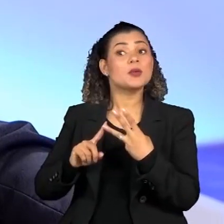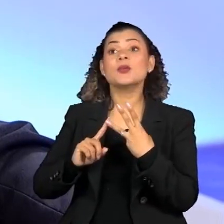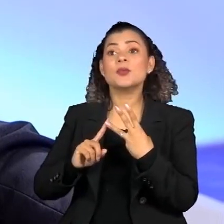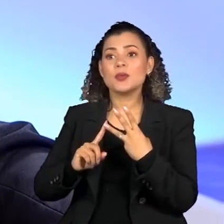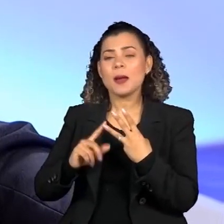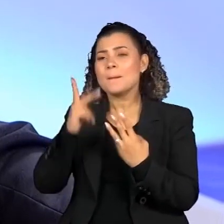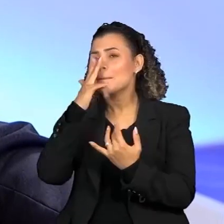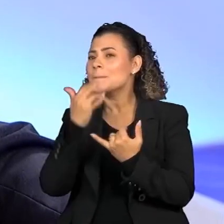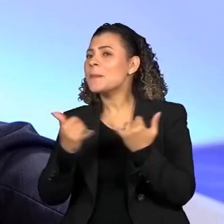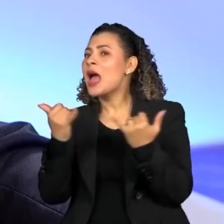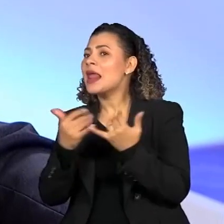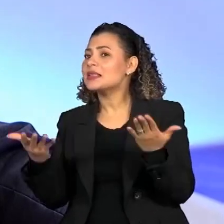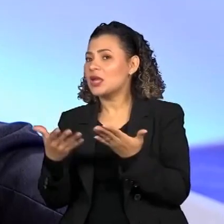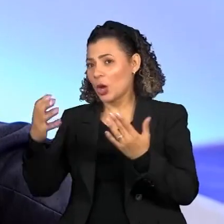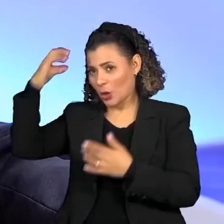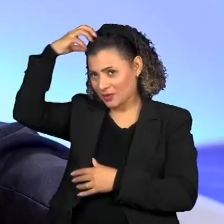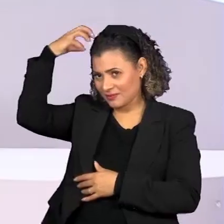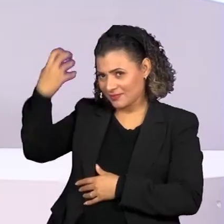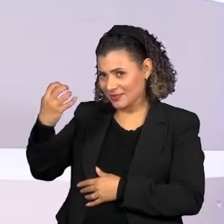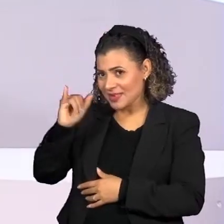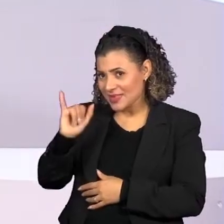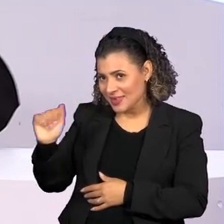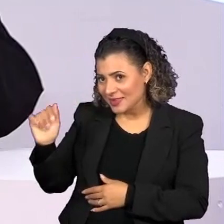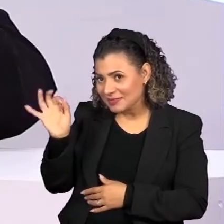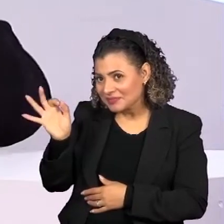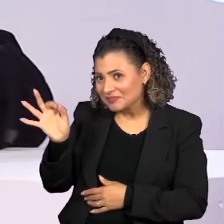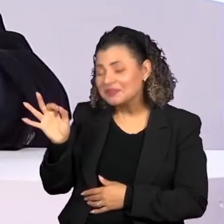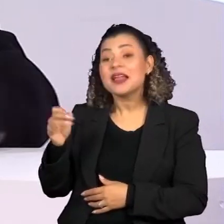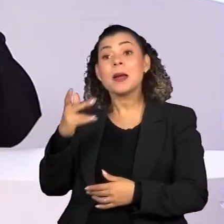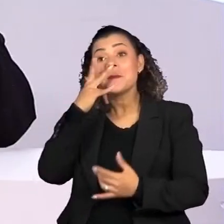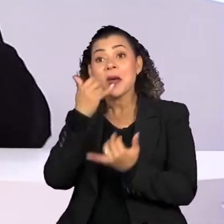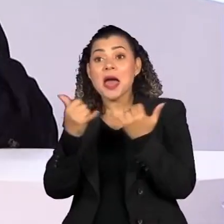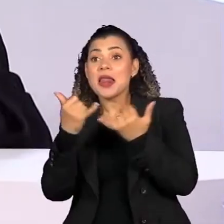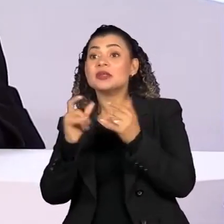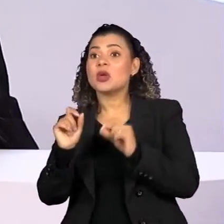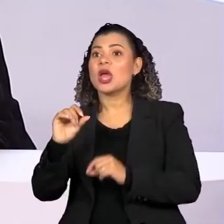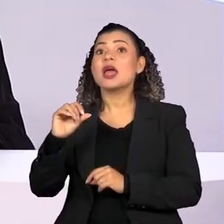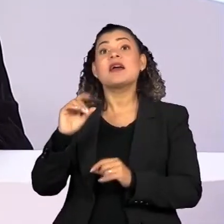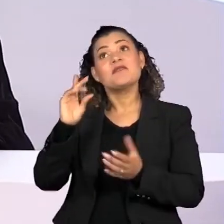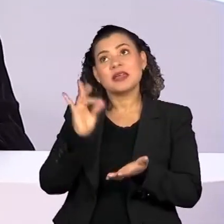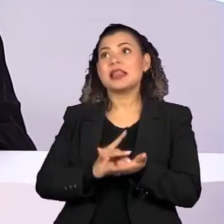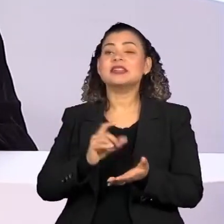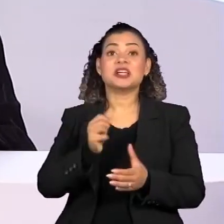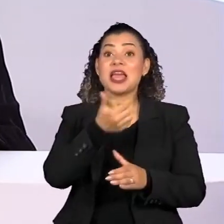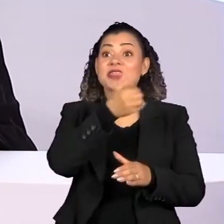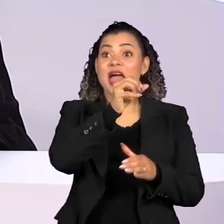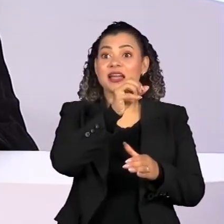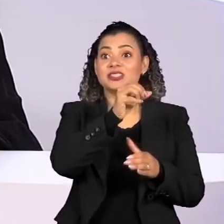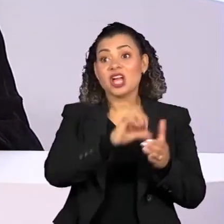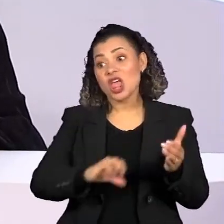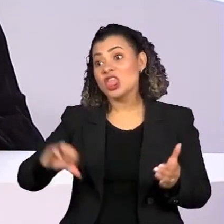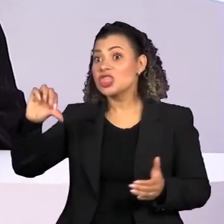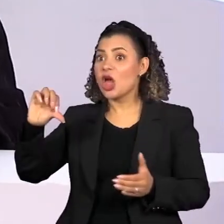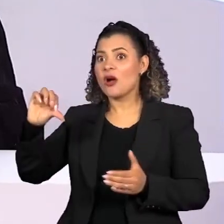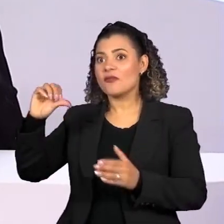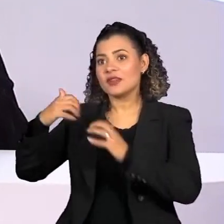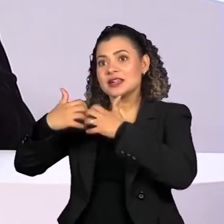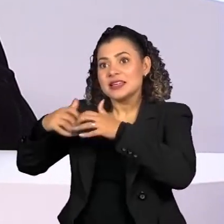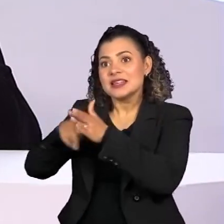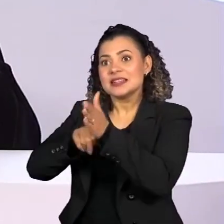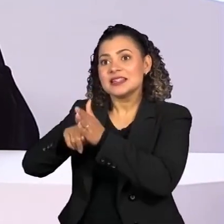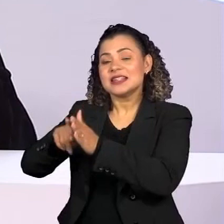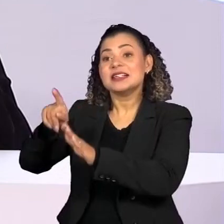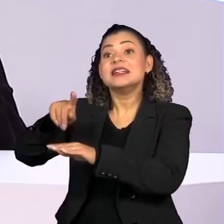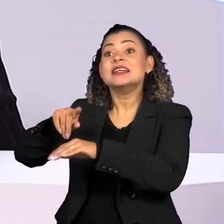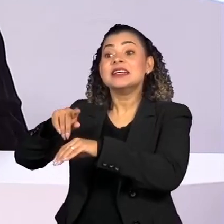me parece ser a inteligência artificial. É o que está na cabeça de nove em cada dez cientistas do mundo. Eu queria